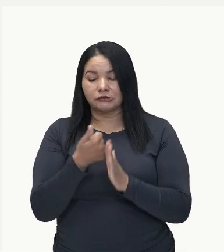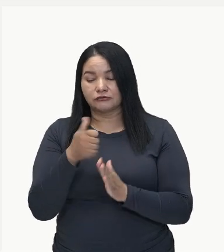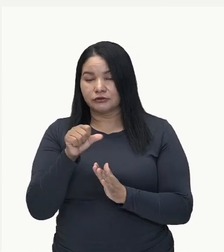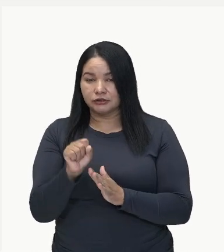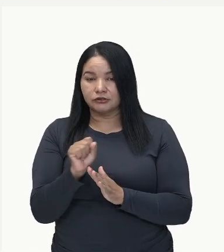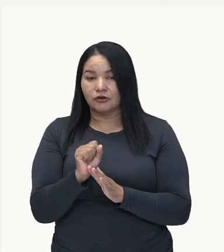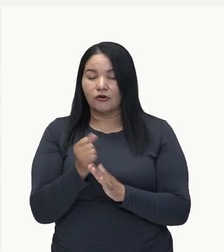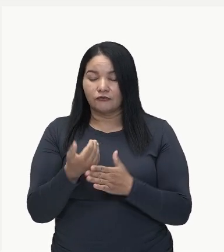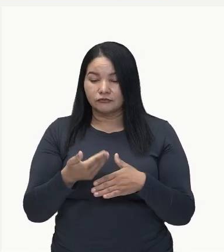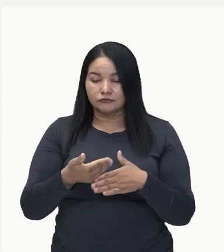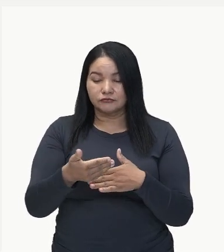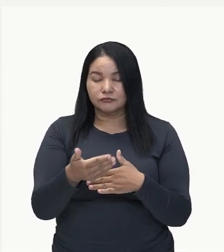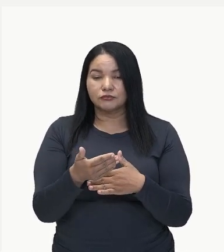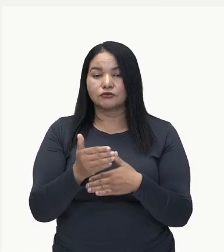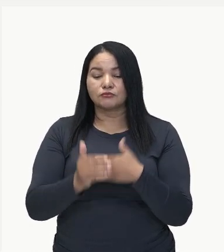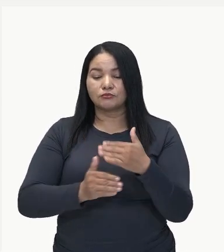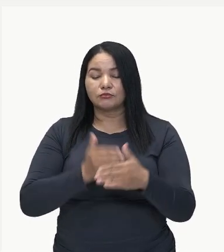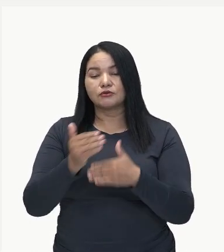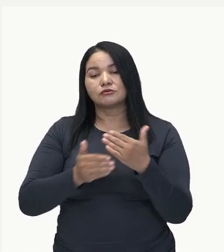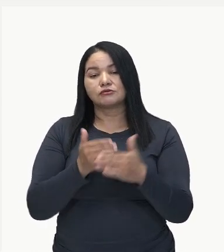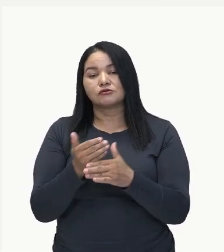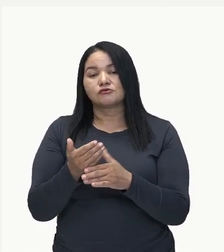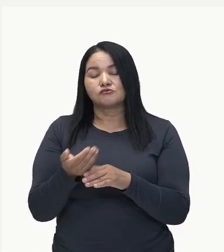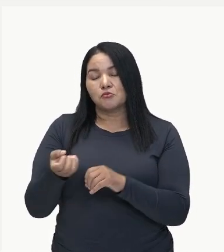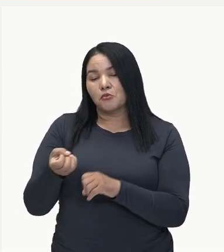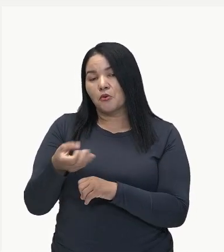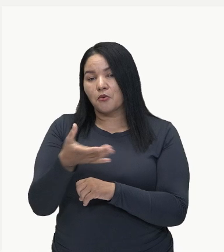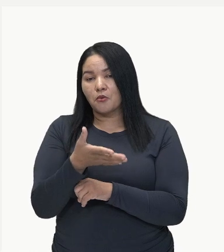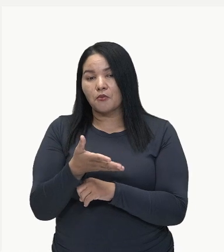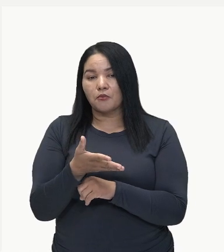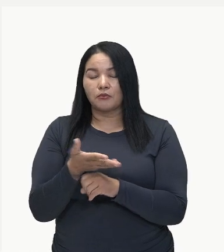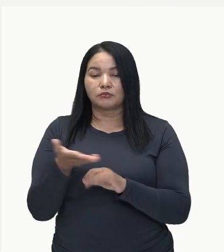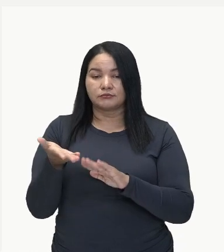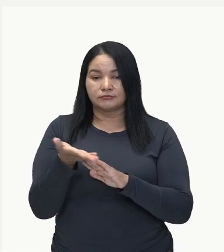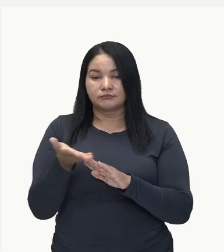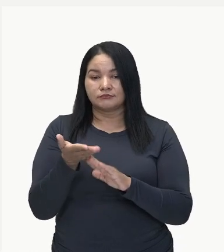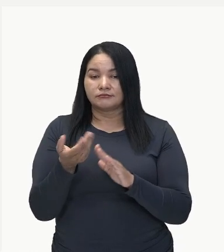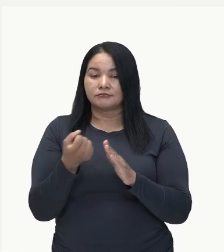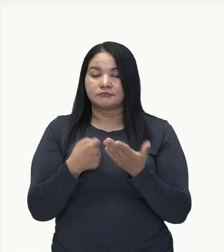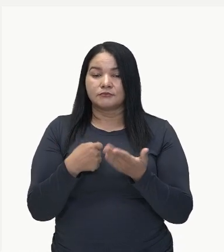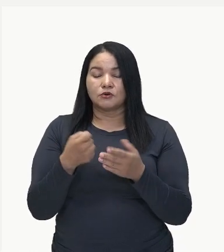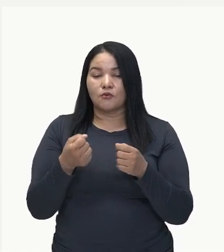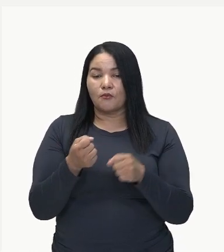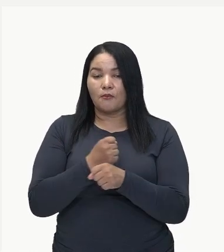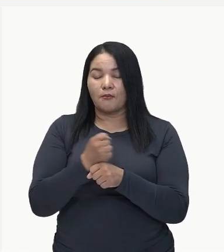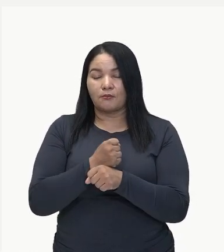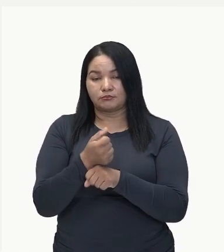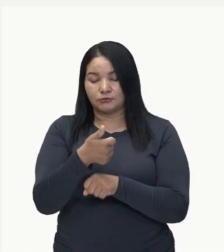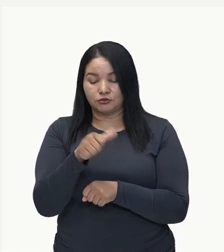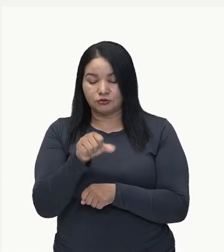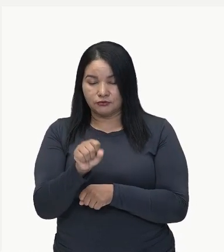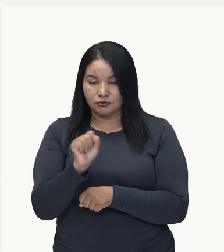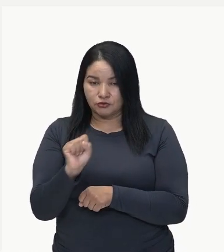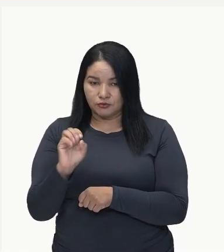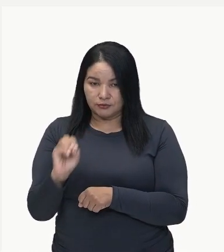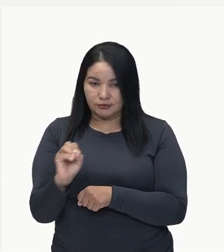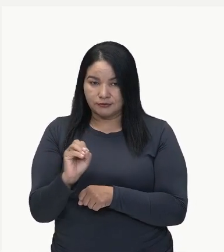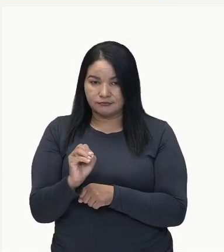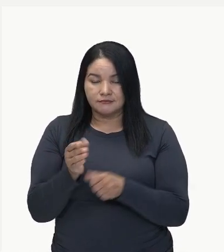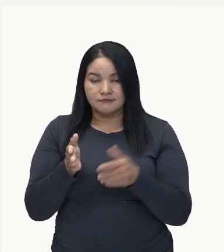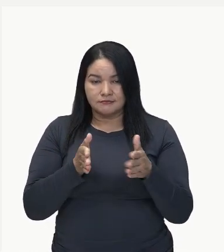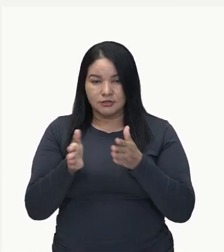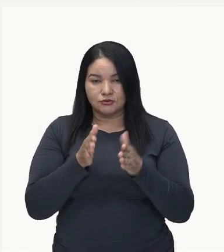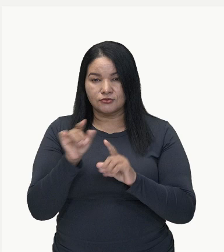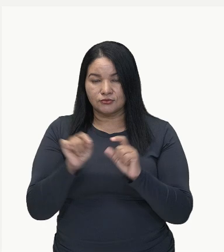vão passar por um processo de modernização a partir de 1880. Nesse período, o que as